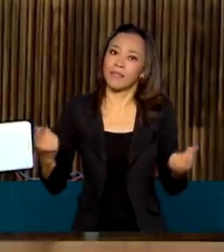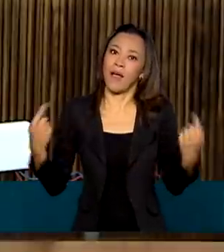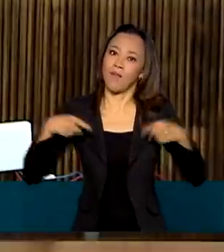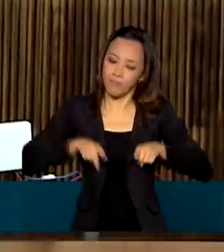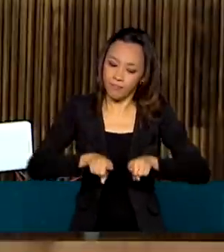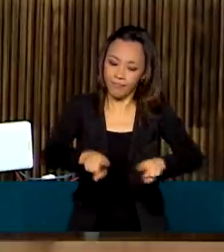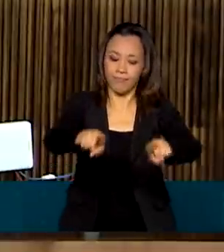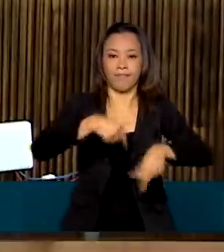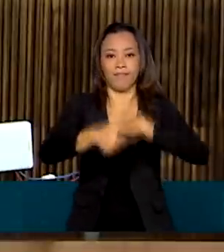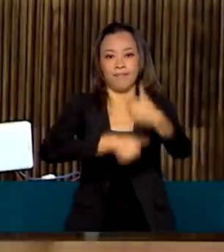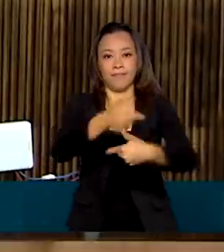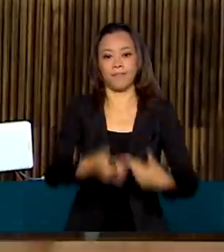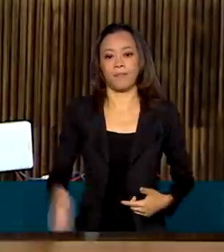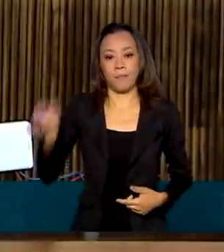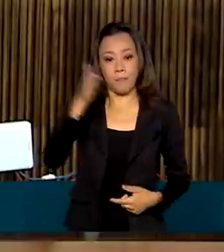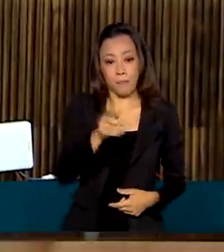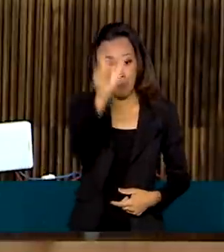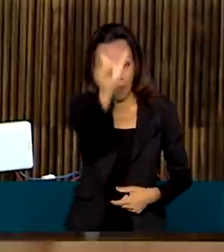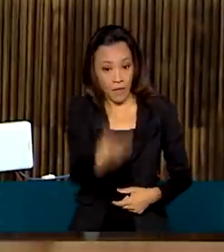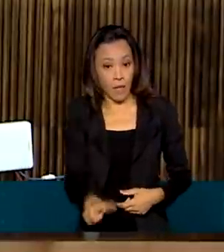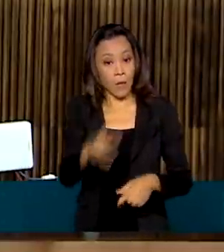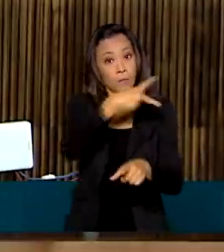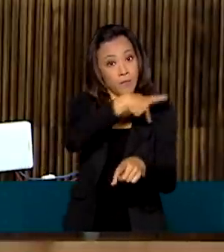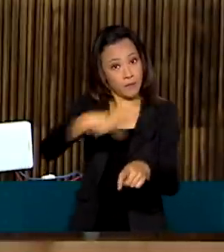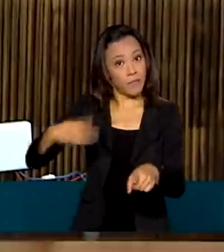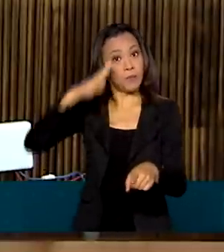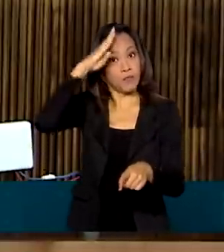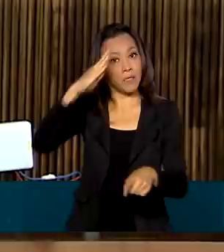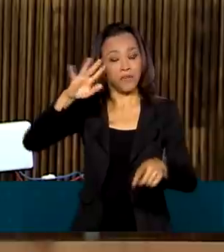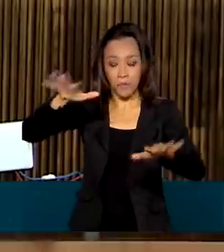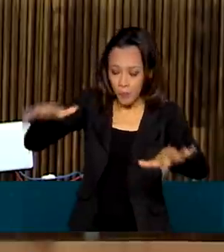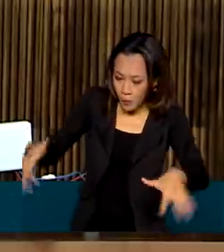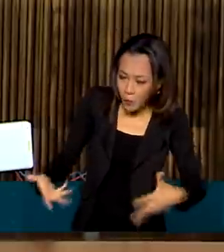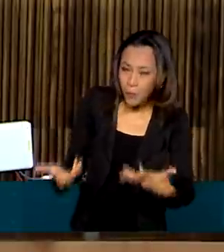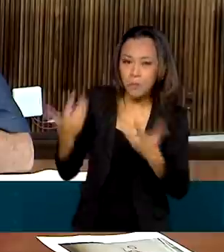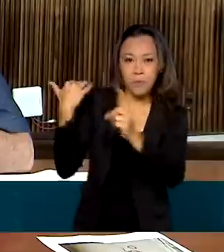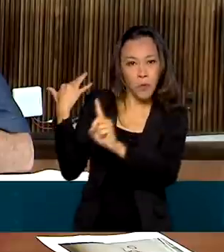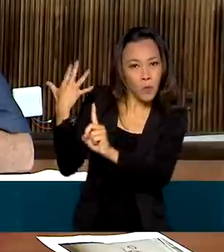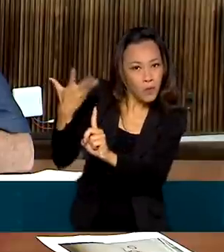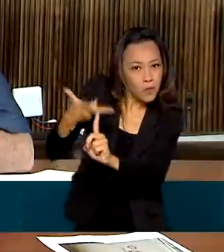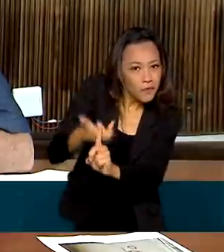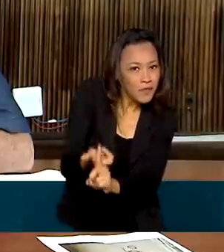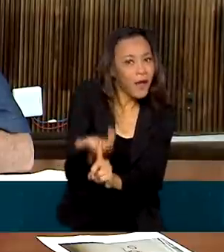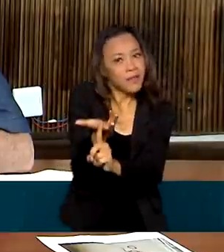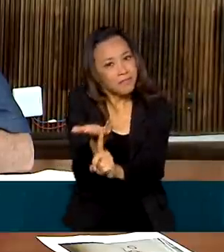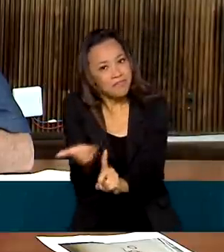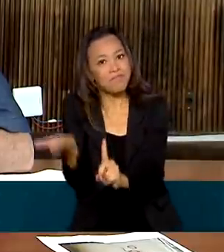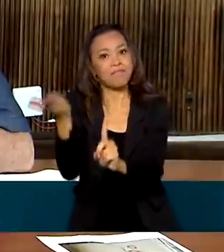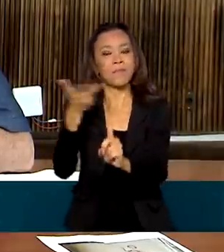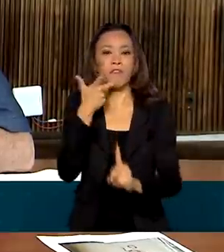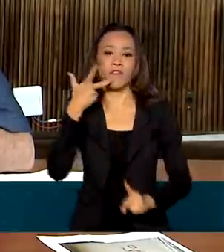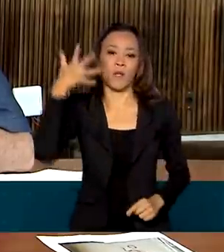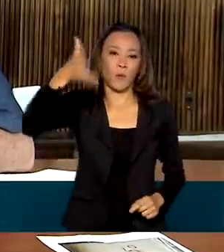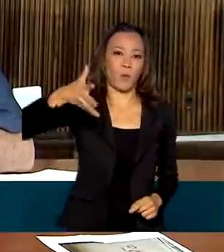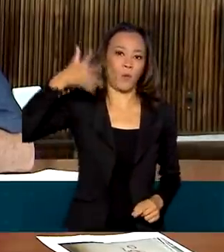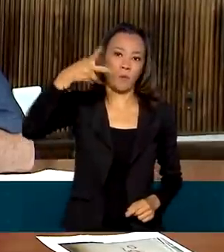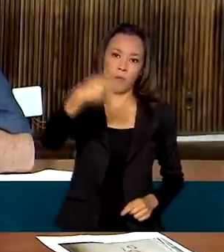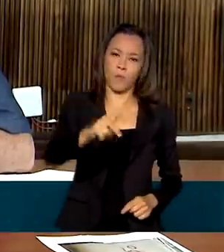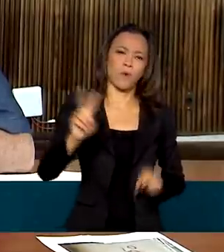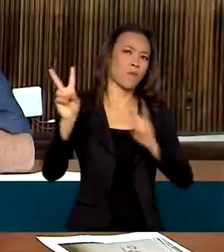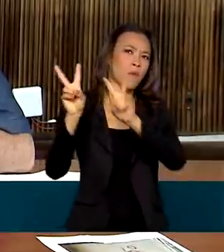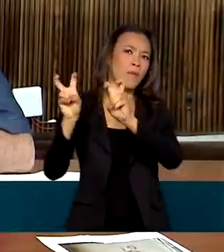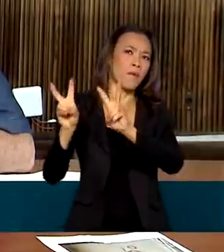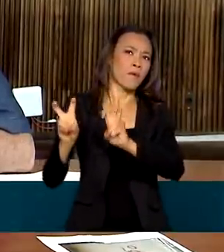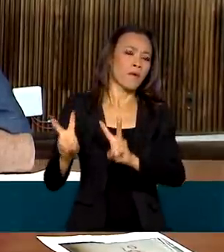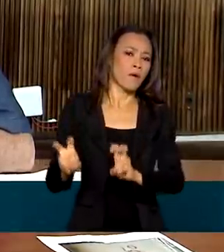O presidente Jair Bolsonaro foi o convidado de honra da abertura da Expo Zebu. Em seu discurso, falou sobre as diversas ações